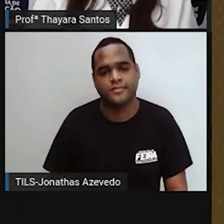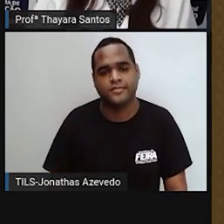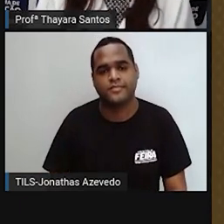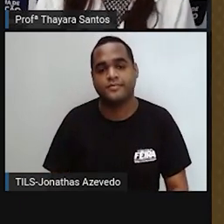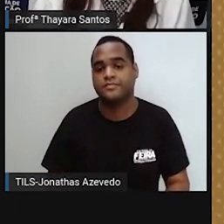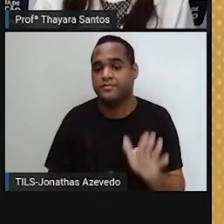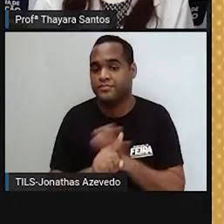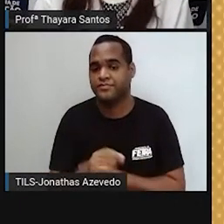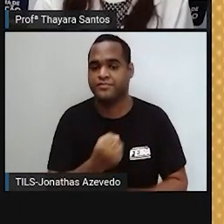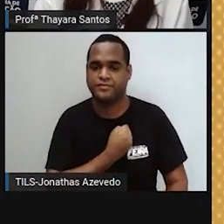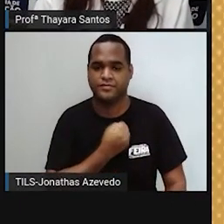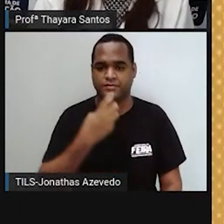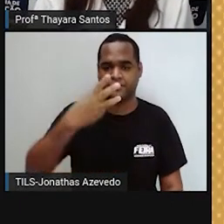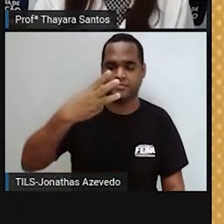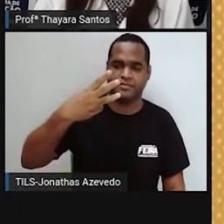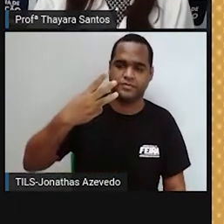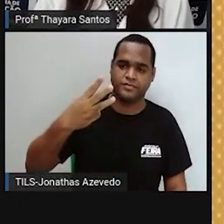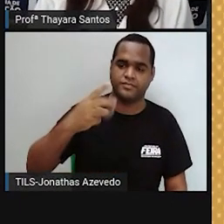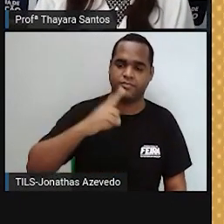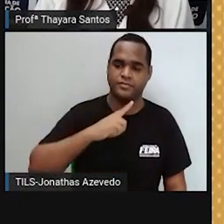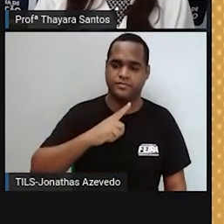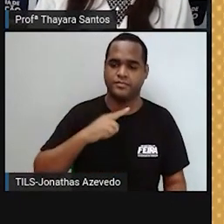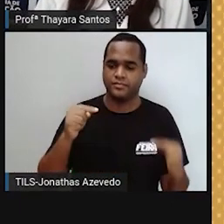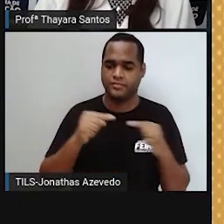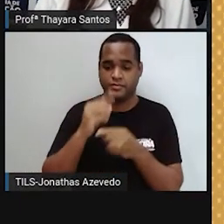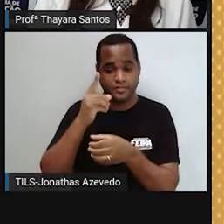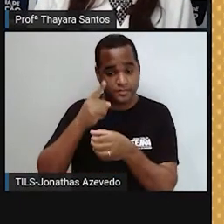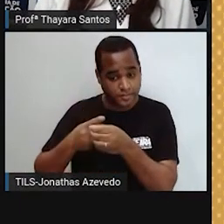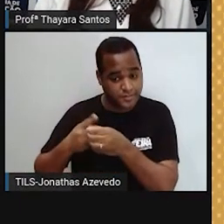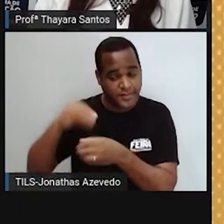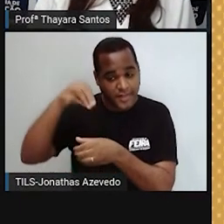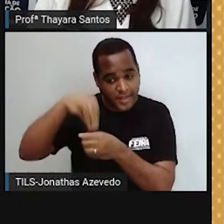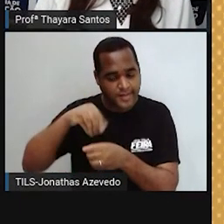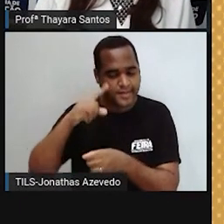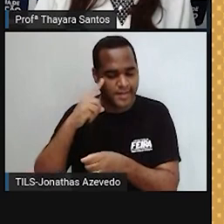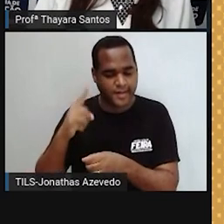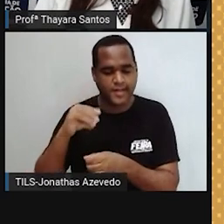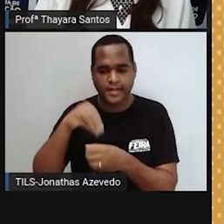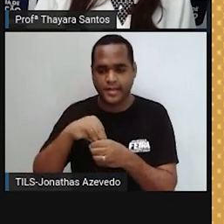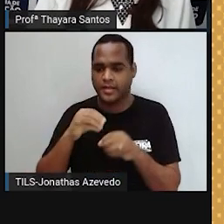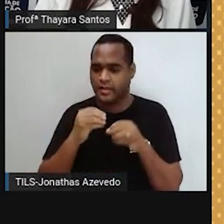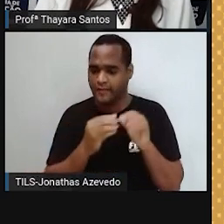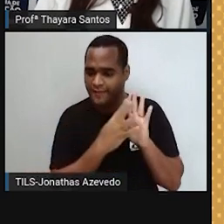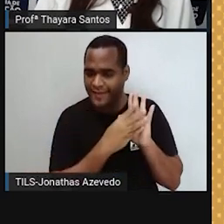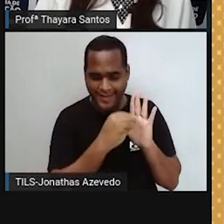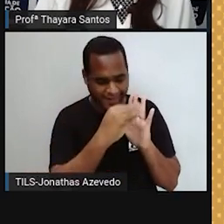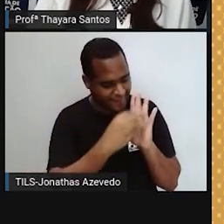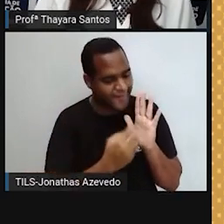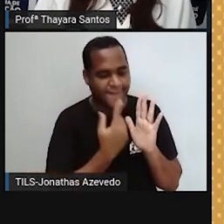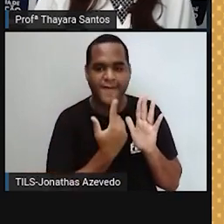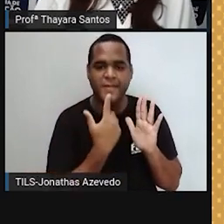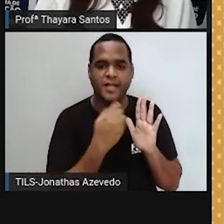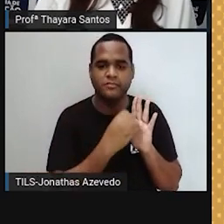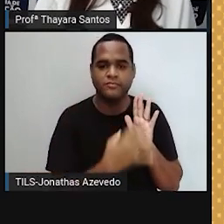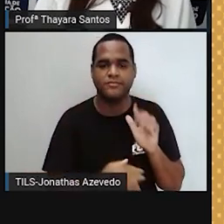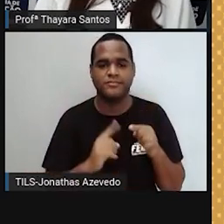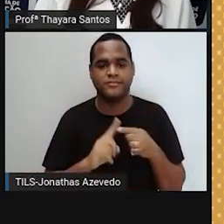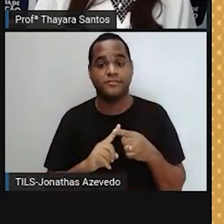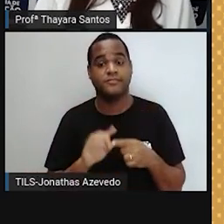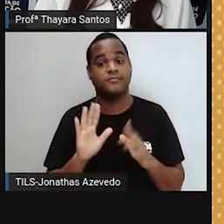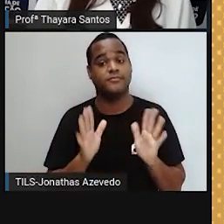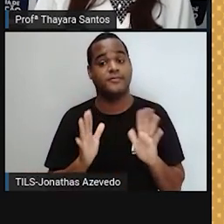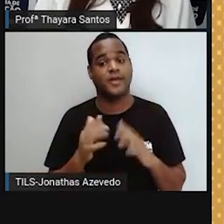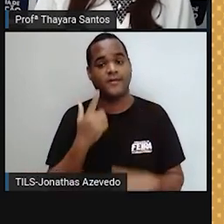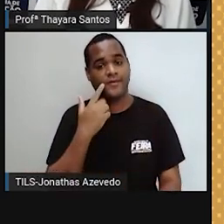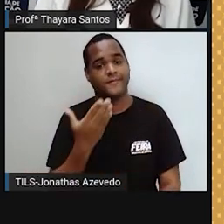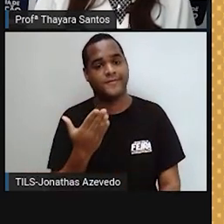Pergunta de número 3. A camada interna do útero que descama durante a menstruação é? A gente já